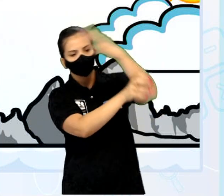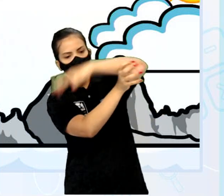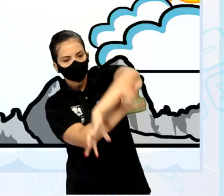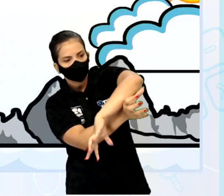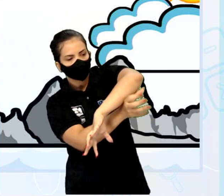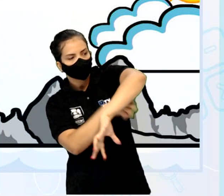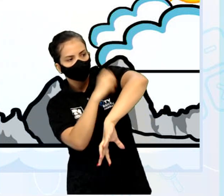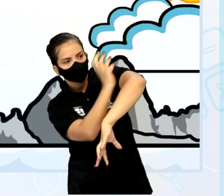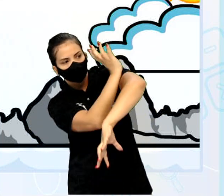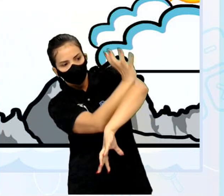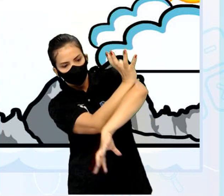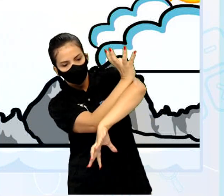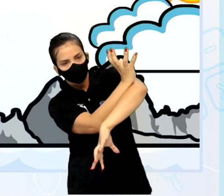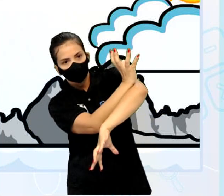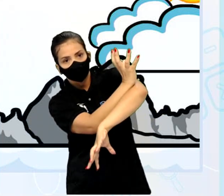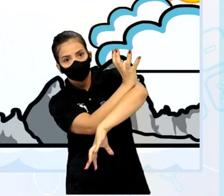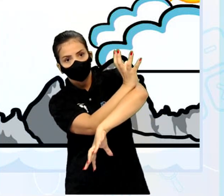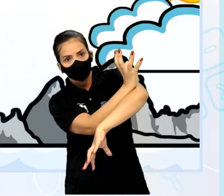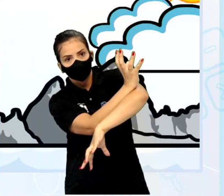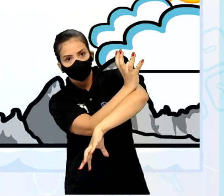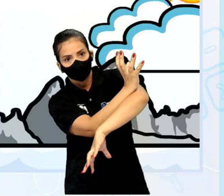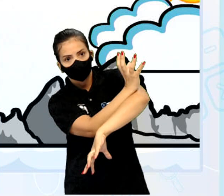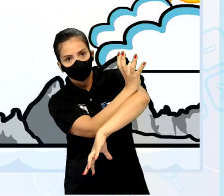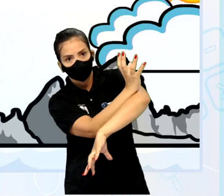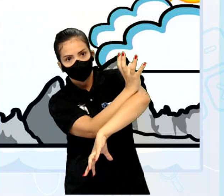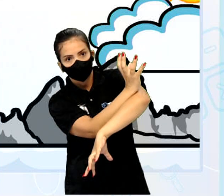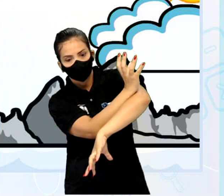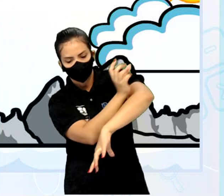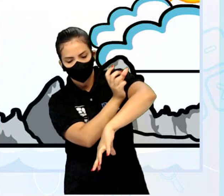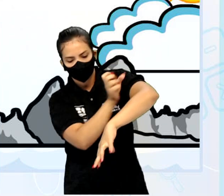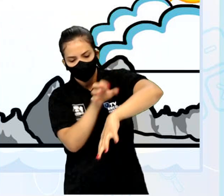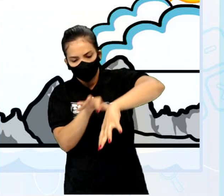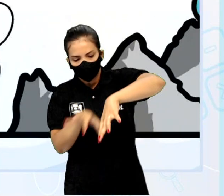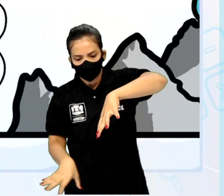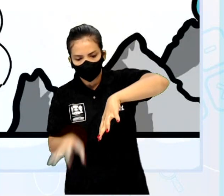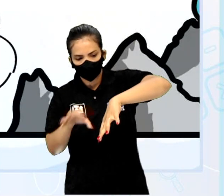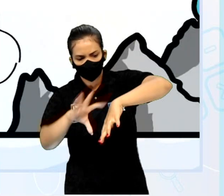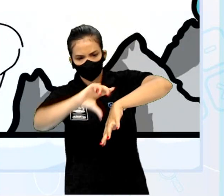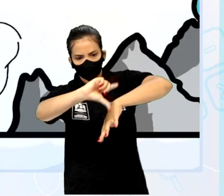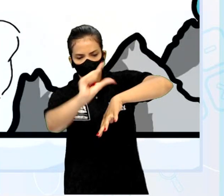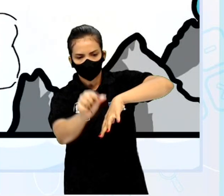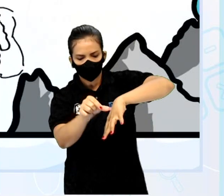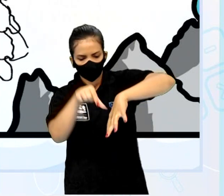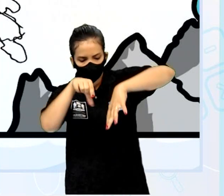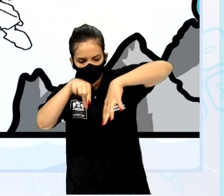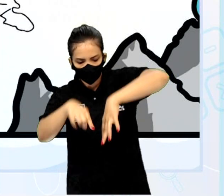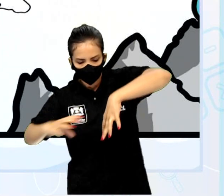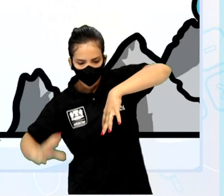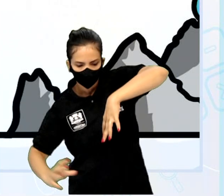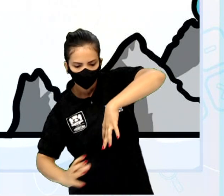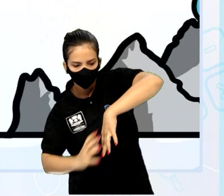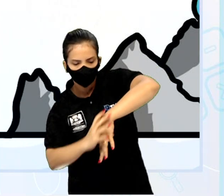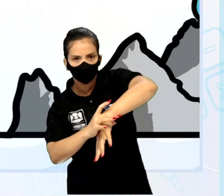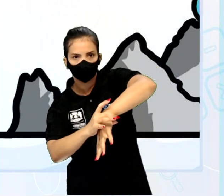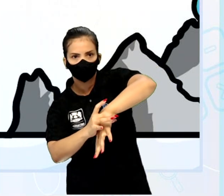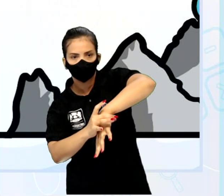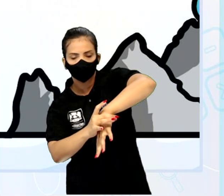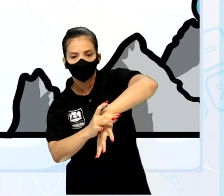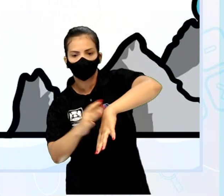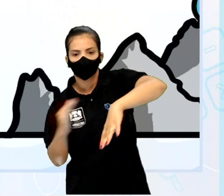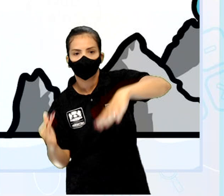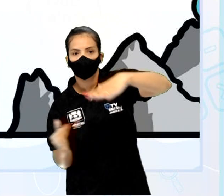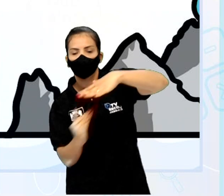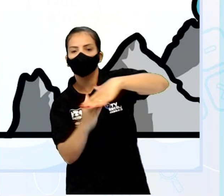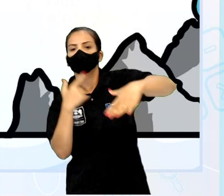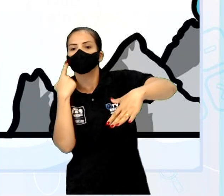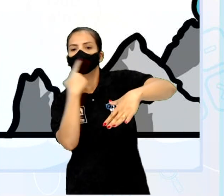cabeça. E enfiraram seus galhos e folhas no chão, cobrindo até a boca. Somente o tronco